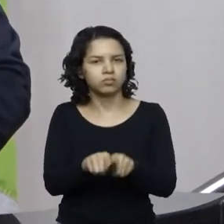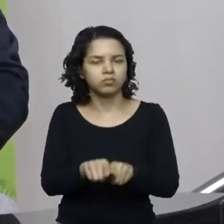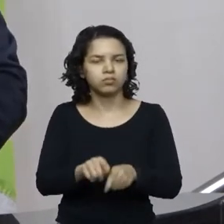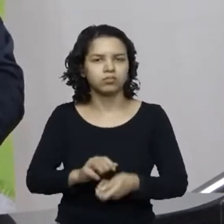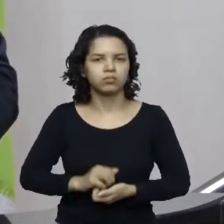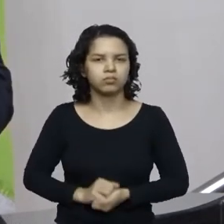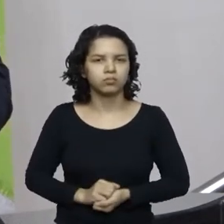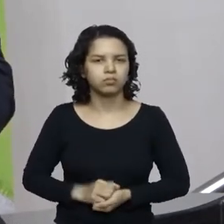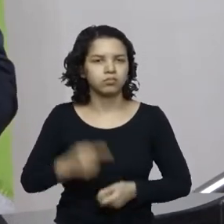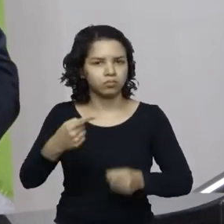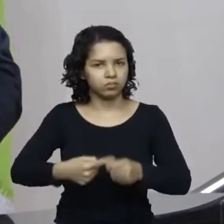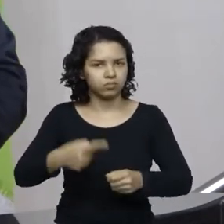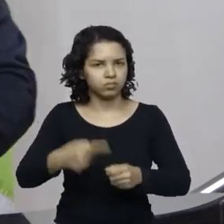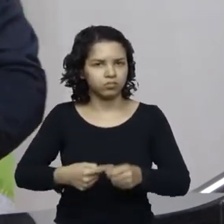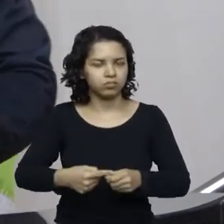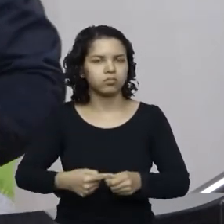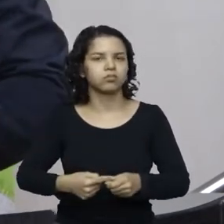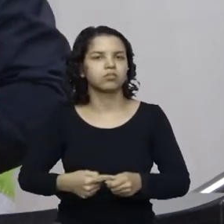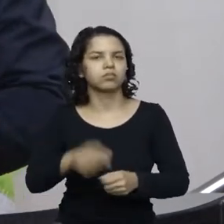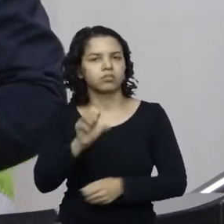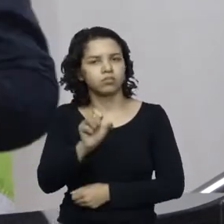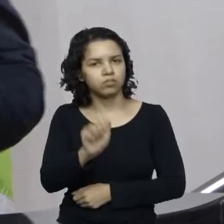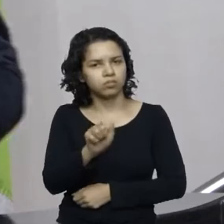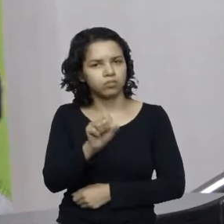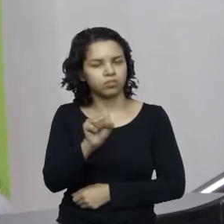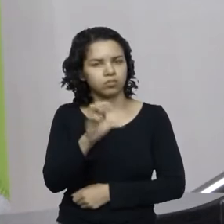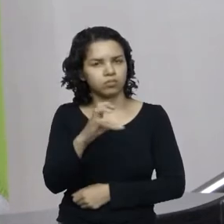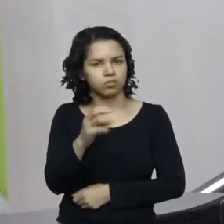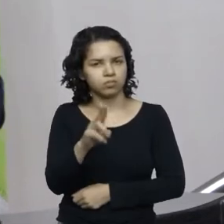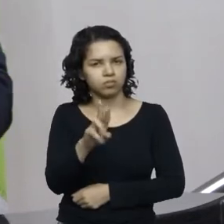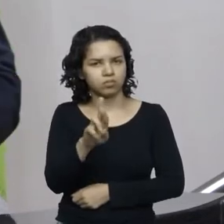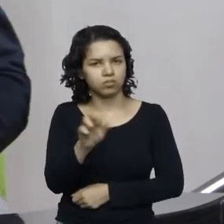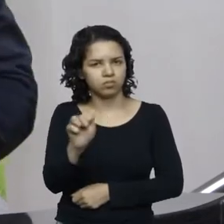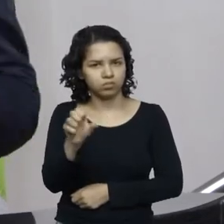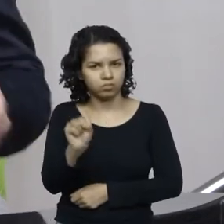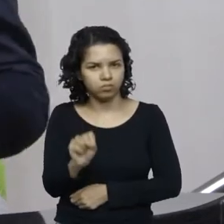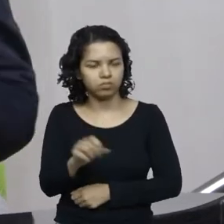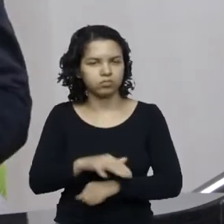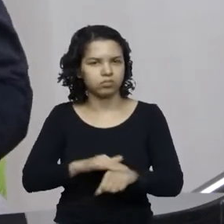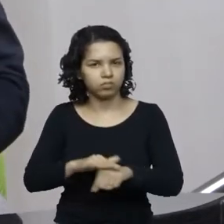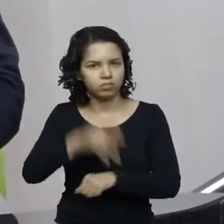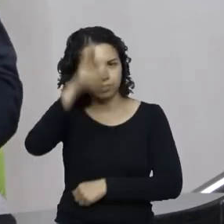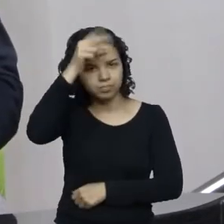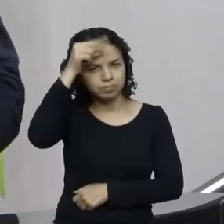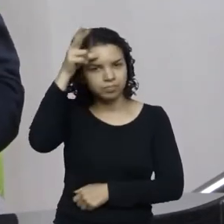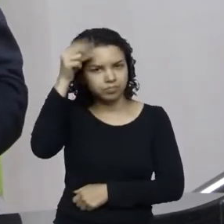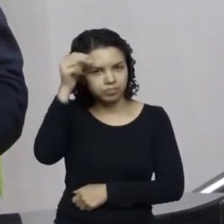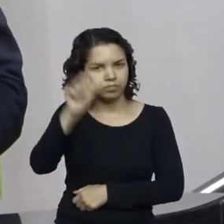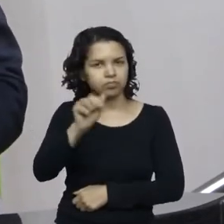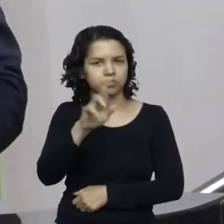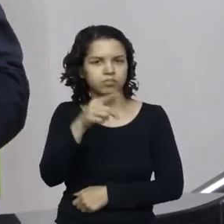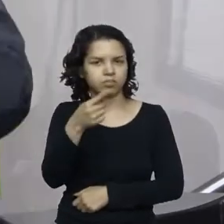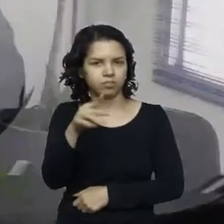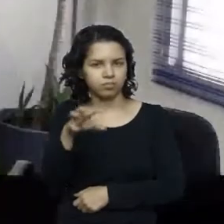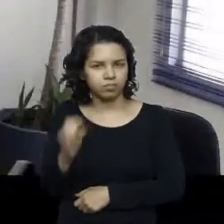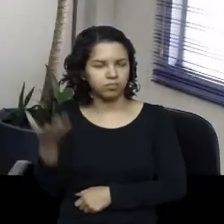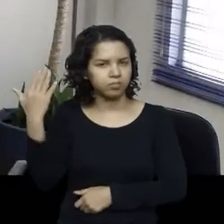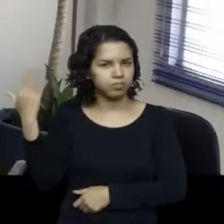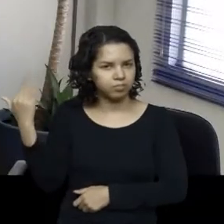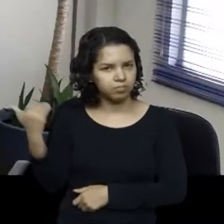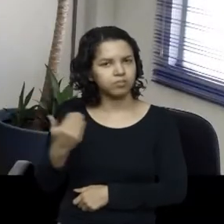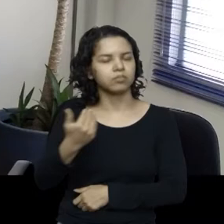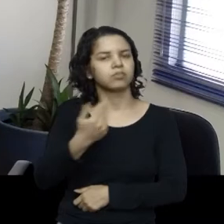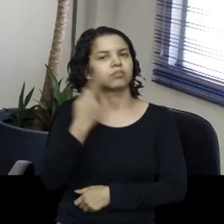este município, conversando com o jovem prefeito Arão, ele que foi vereador Mirim, inclusive, na nossa Câmara de Vereadores de